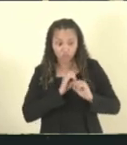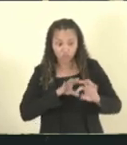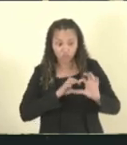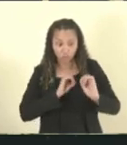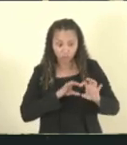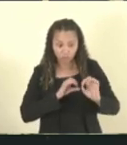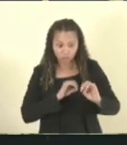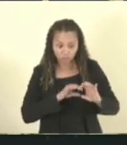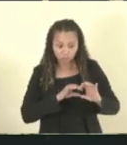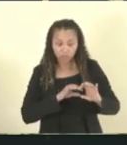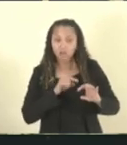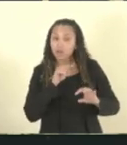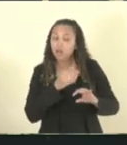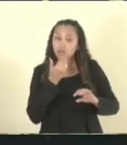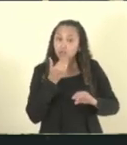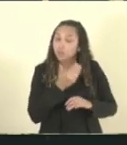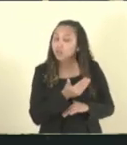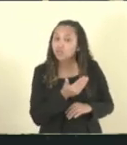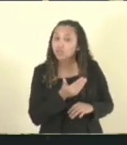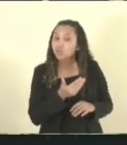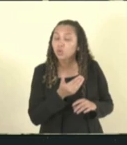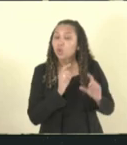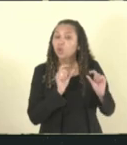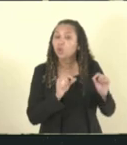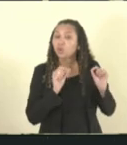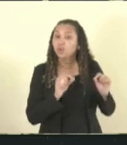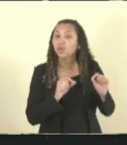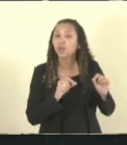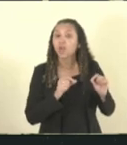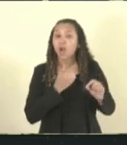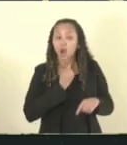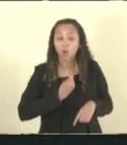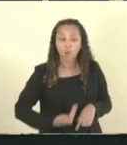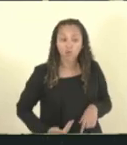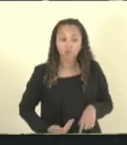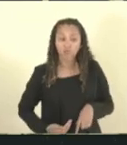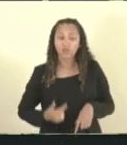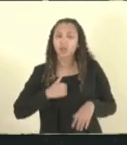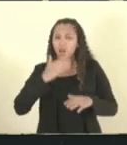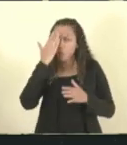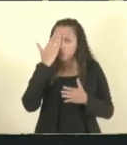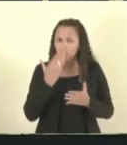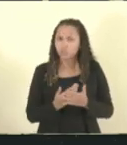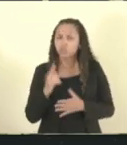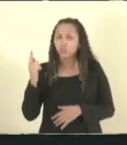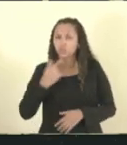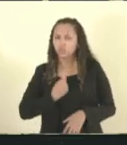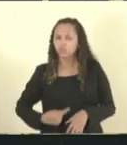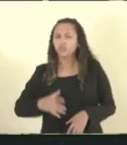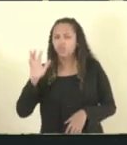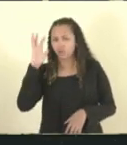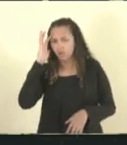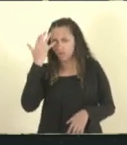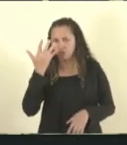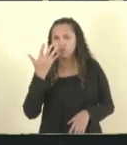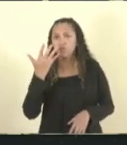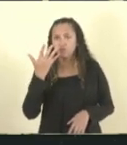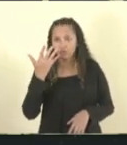reestruturação, eles estão reivindicando ao governo, eu acredito que o governo vai resolver essa,